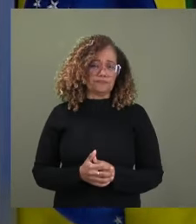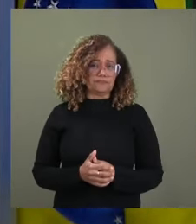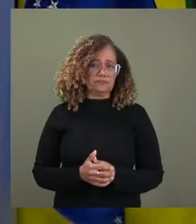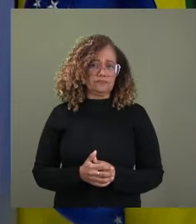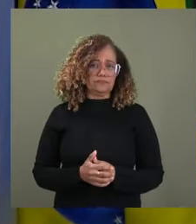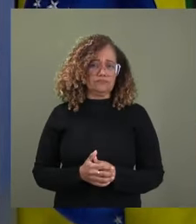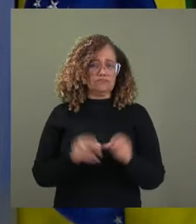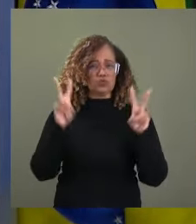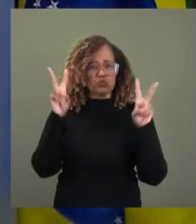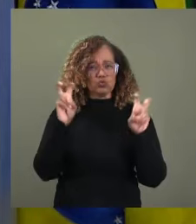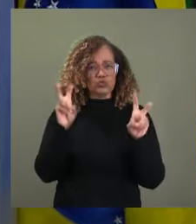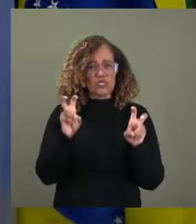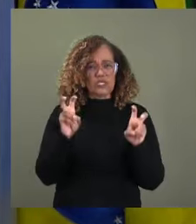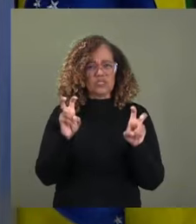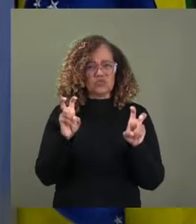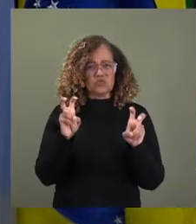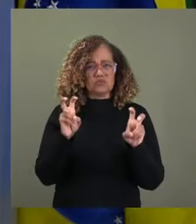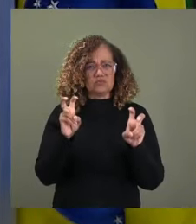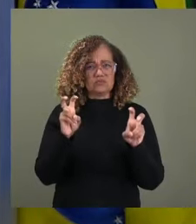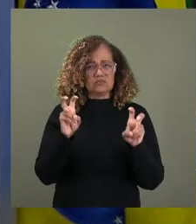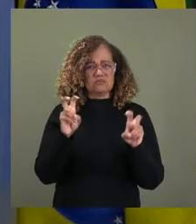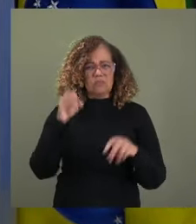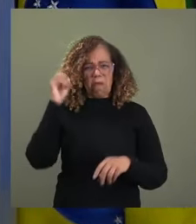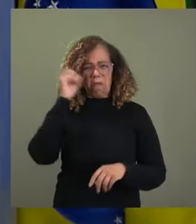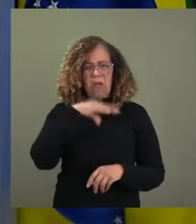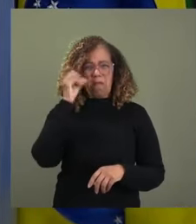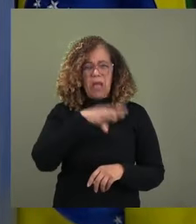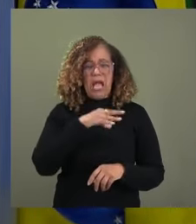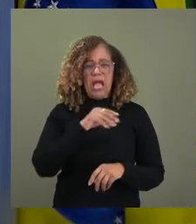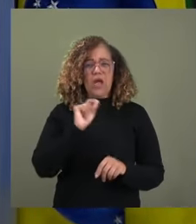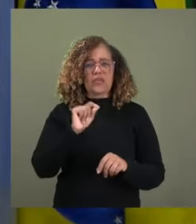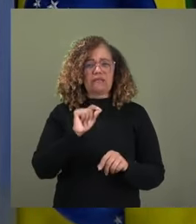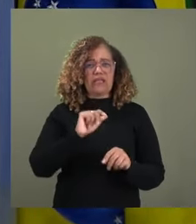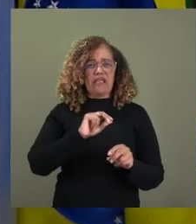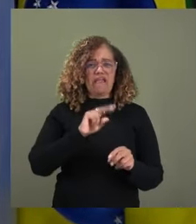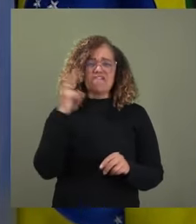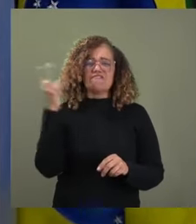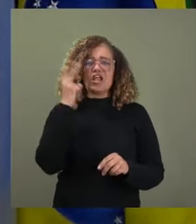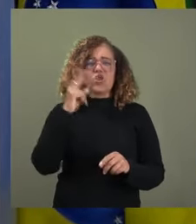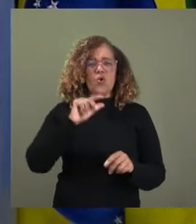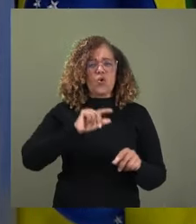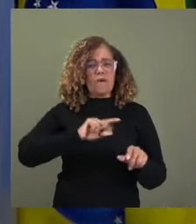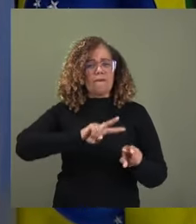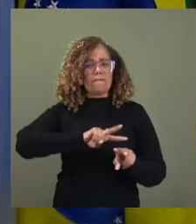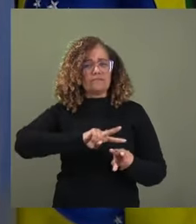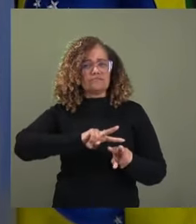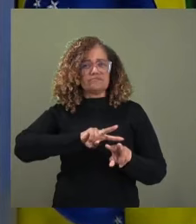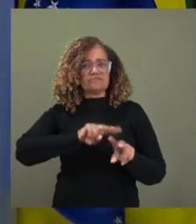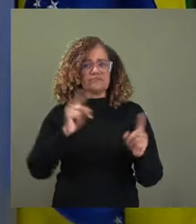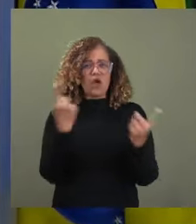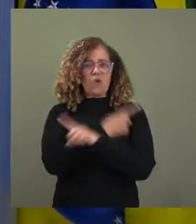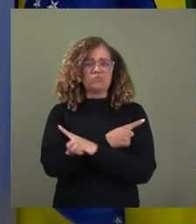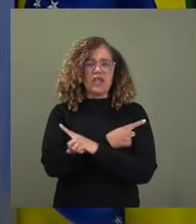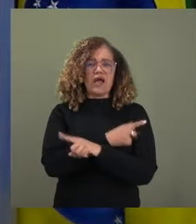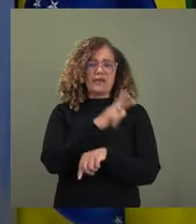a brutal inversão de valores em curso no país e que nós estamos vendo aí, por